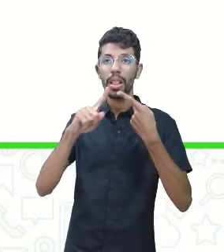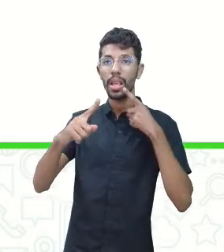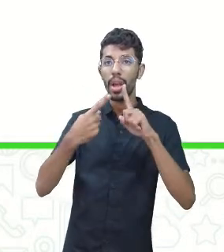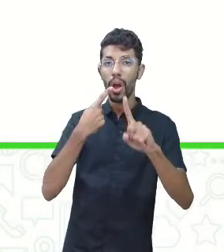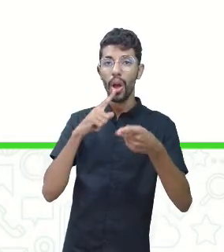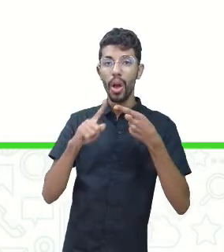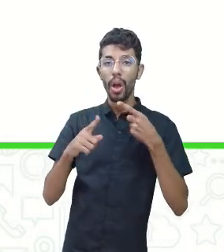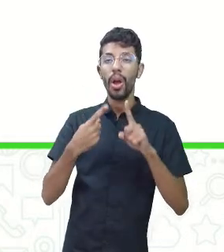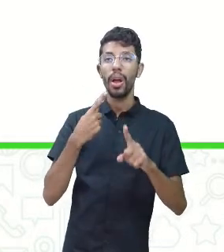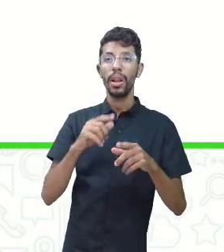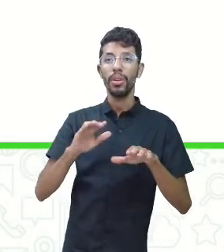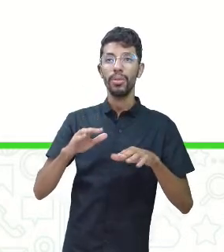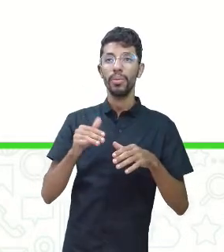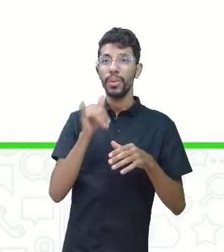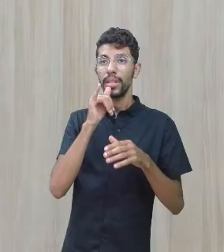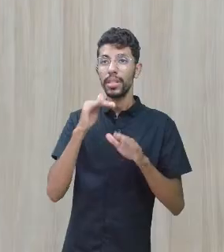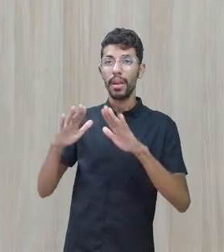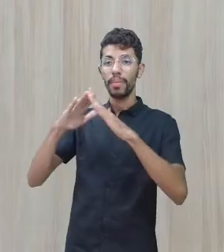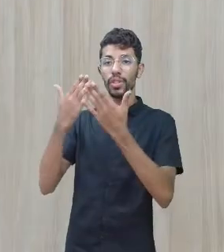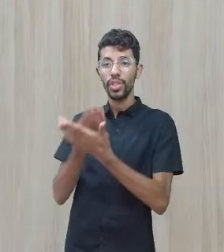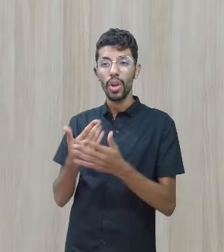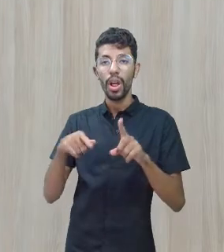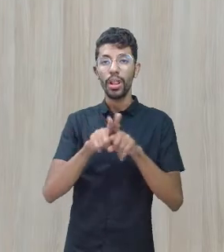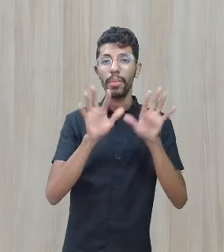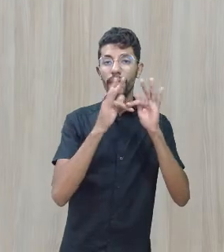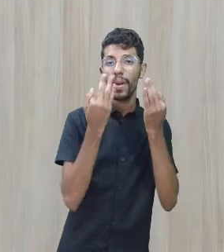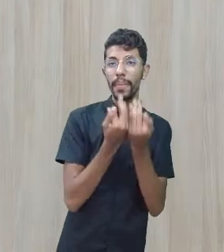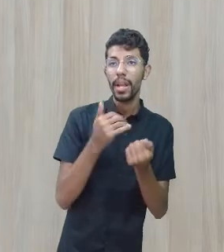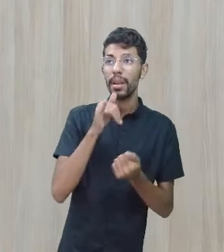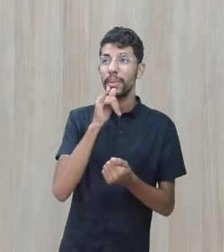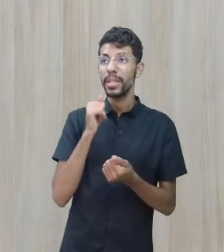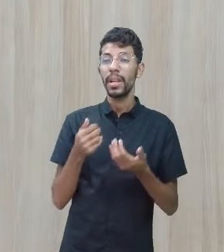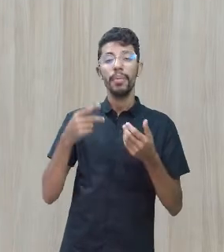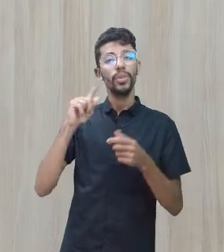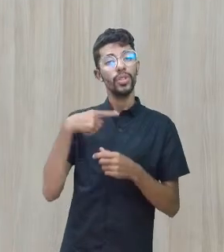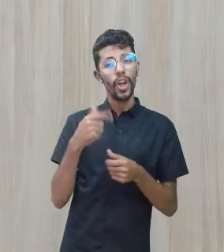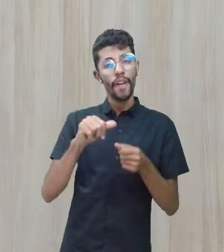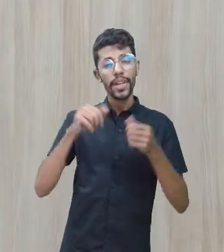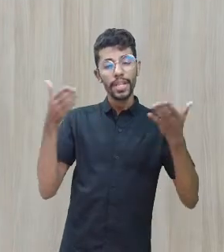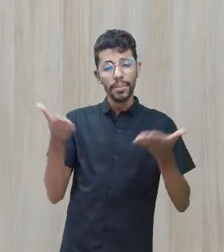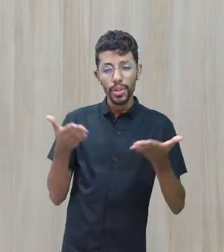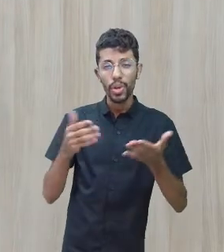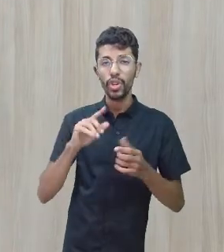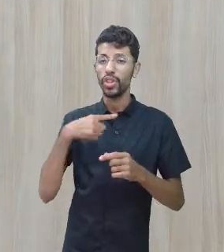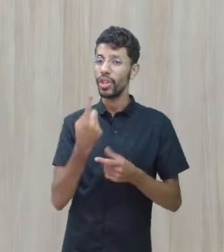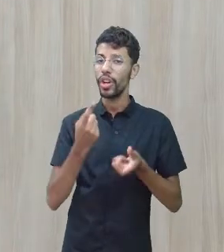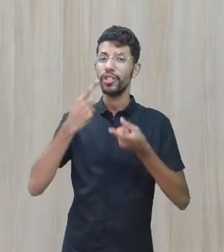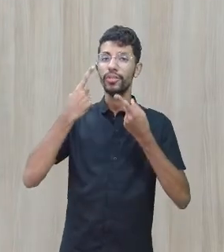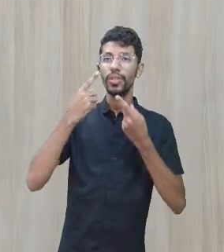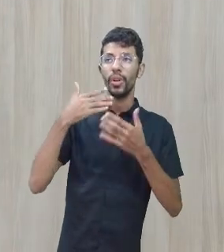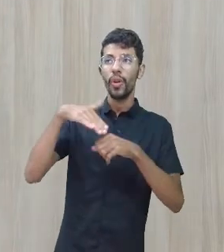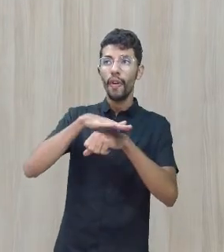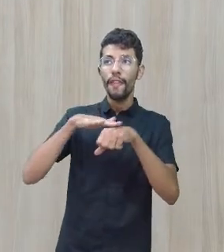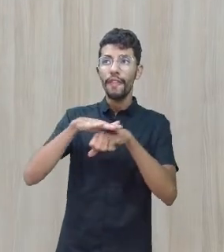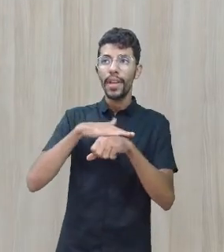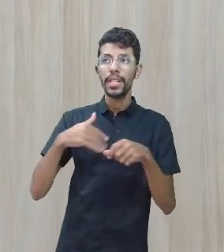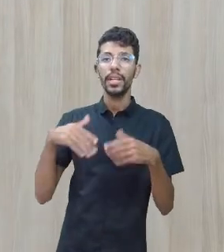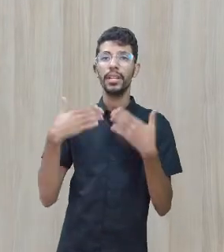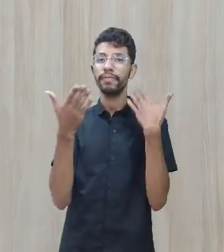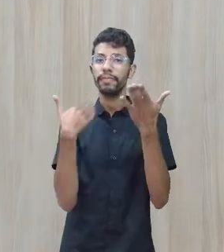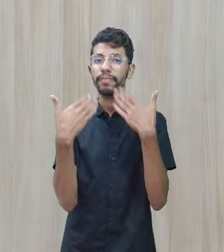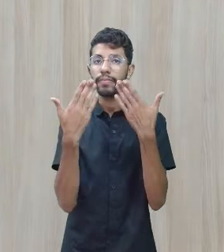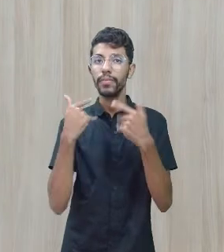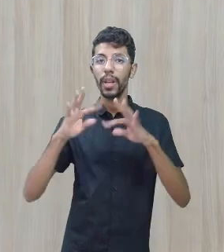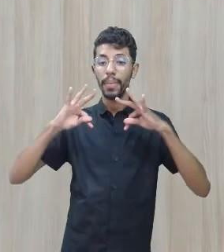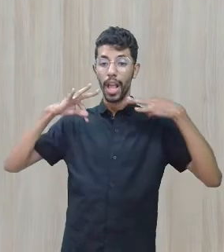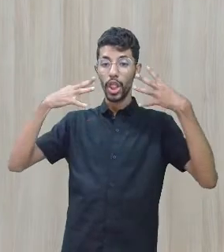a família. Que é o que nós estamos fazendo aqui hoje. Estamos conversando, estamos debatendo, para que todos possam